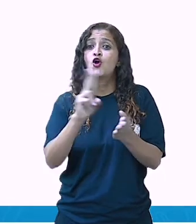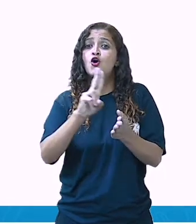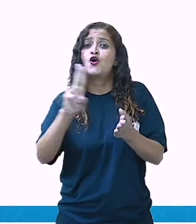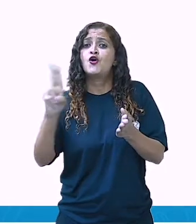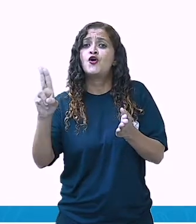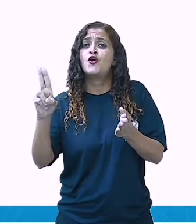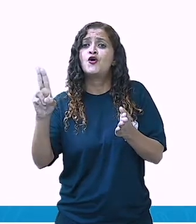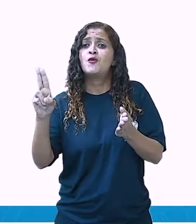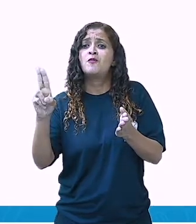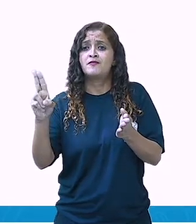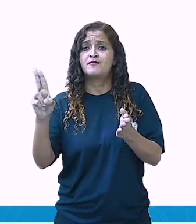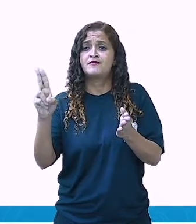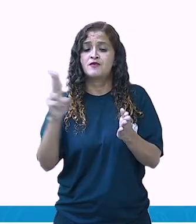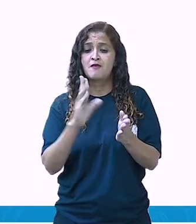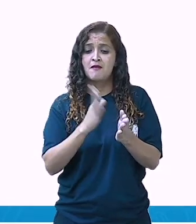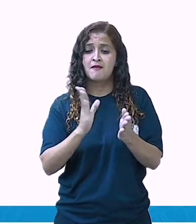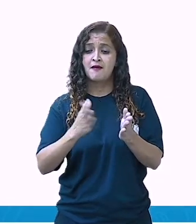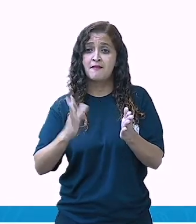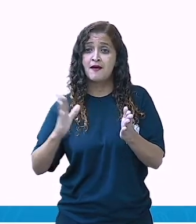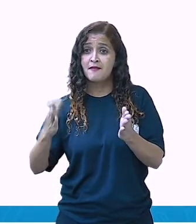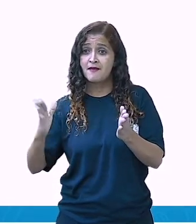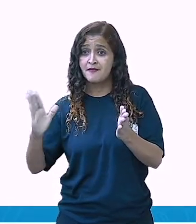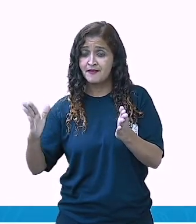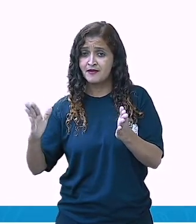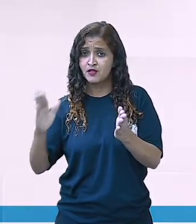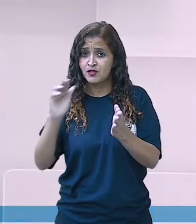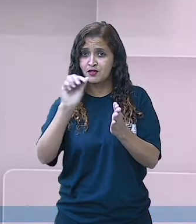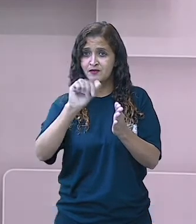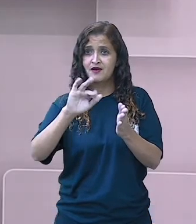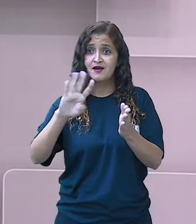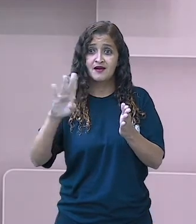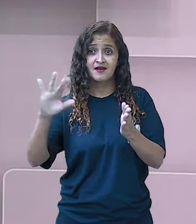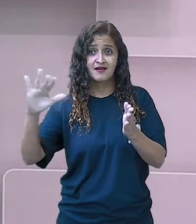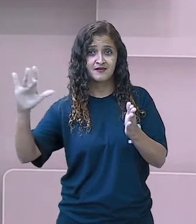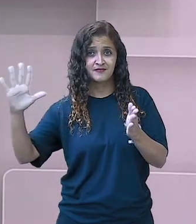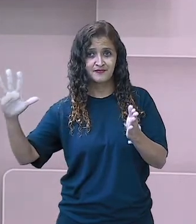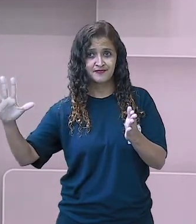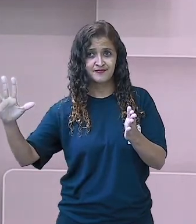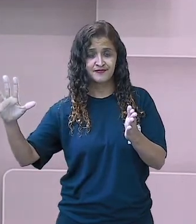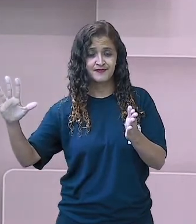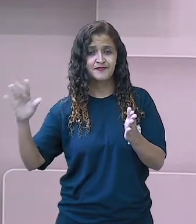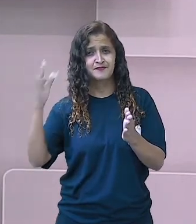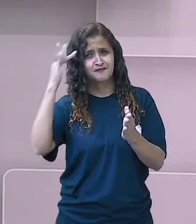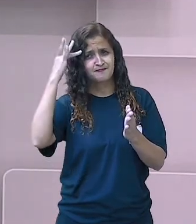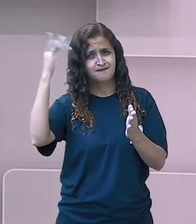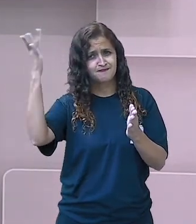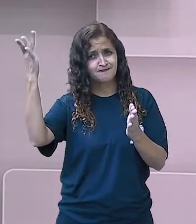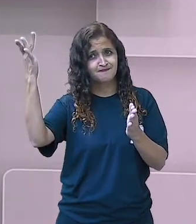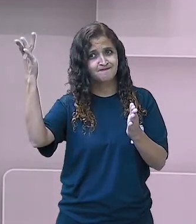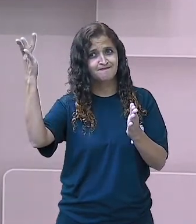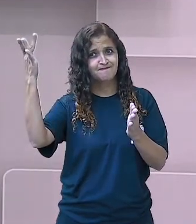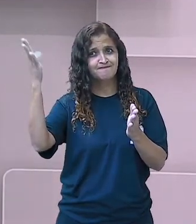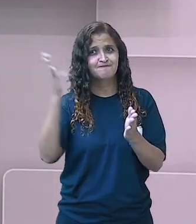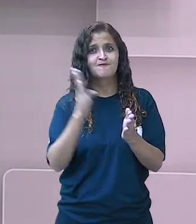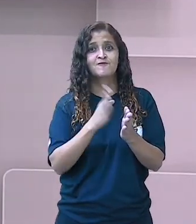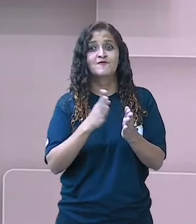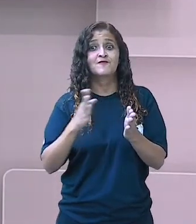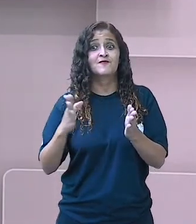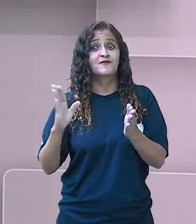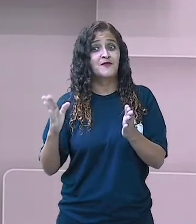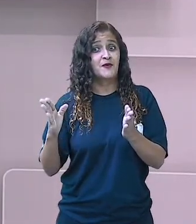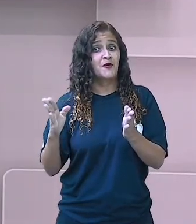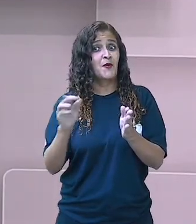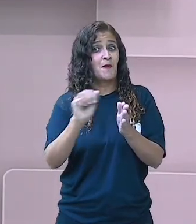alfabética. Muito fácil, né gente? A ordem alfabética é a ordem que começa o nosso